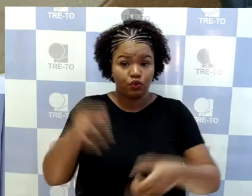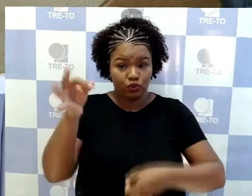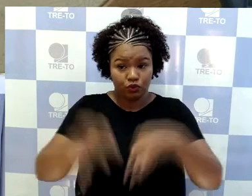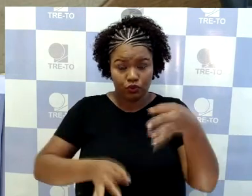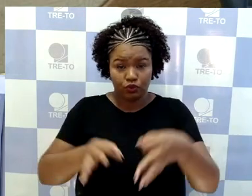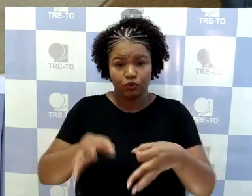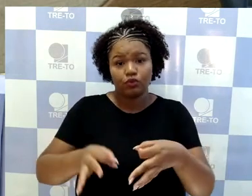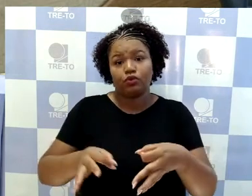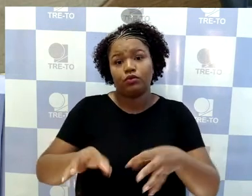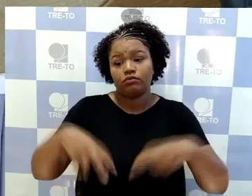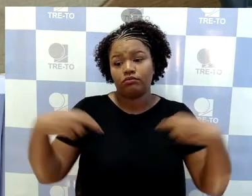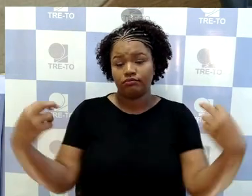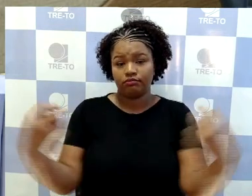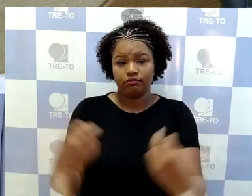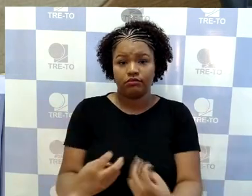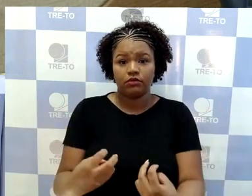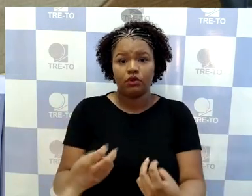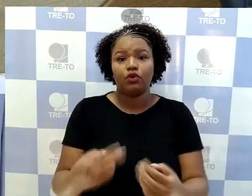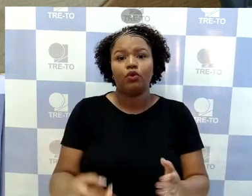relator.